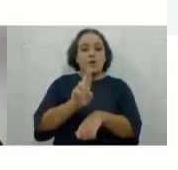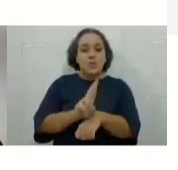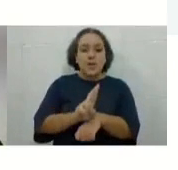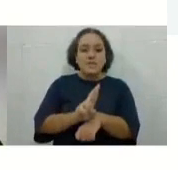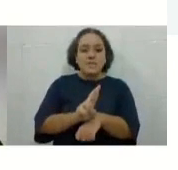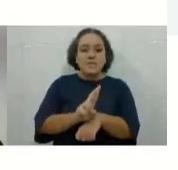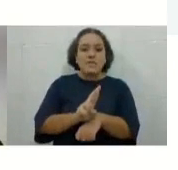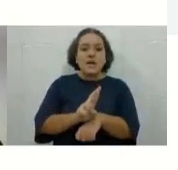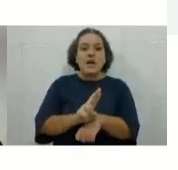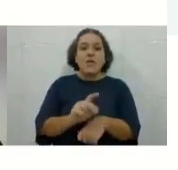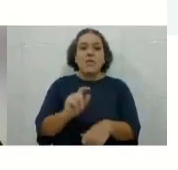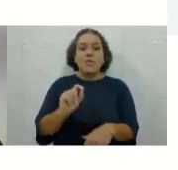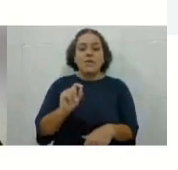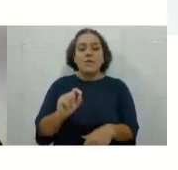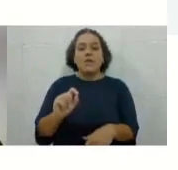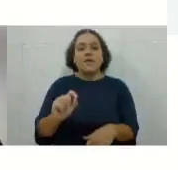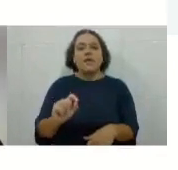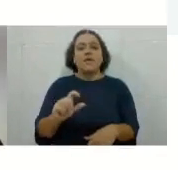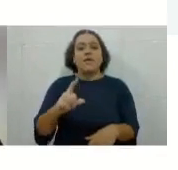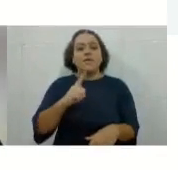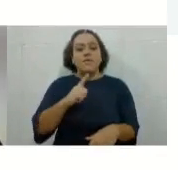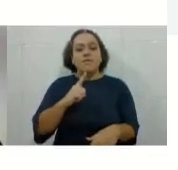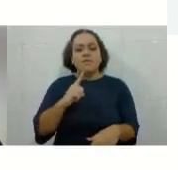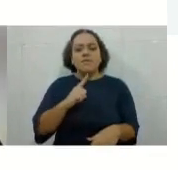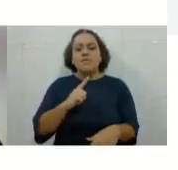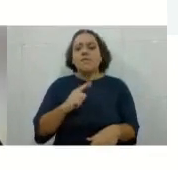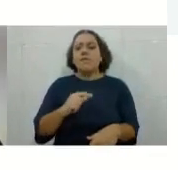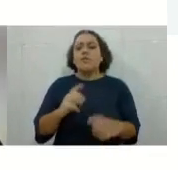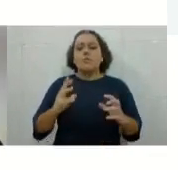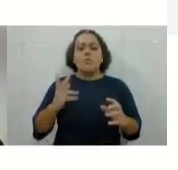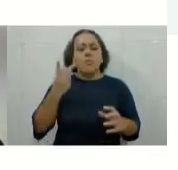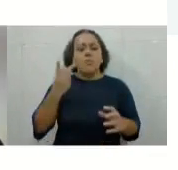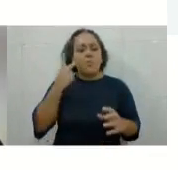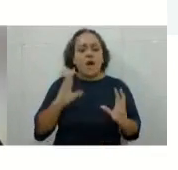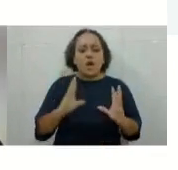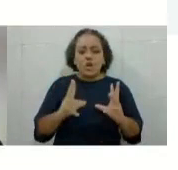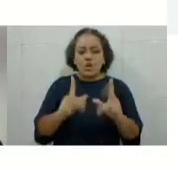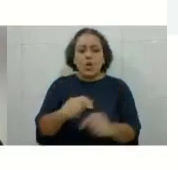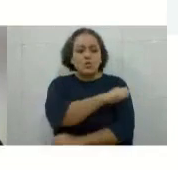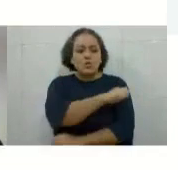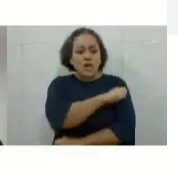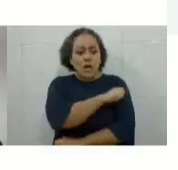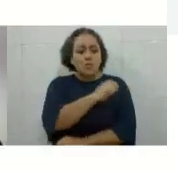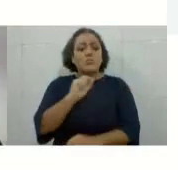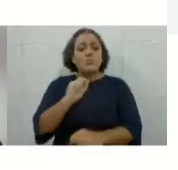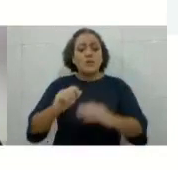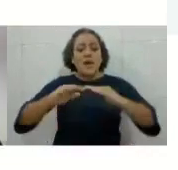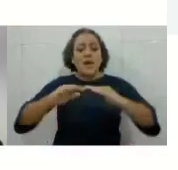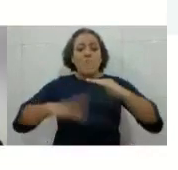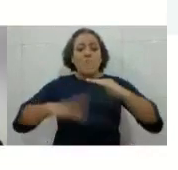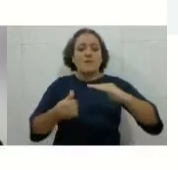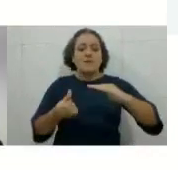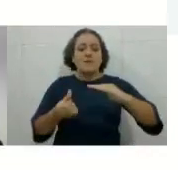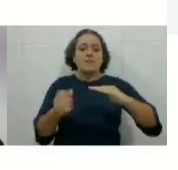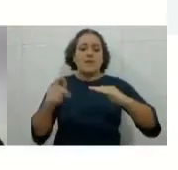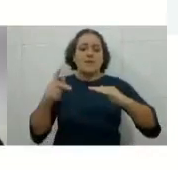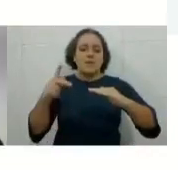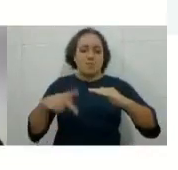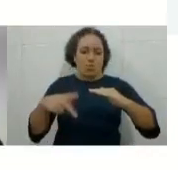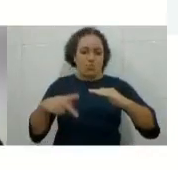disponibilizados a todos os alunos que não alcançarem 60% das pontuações das